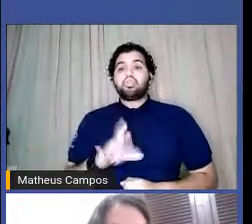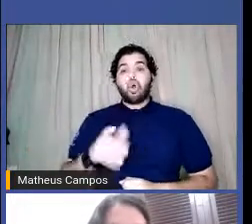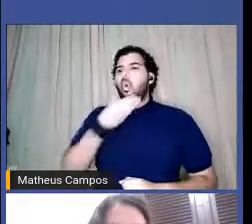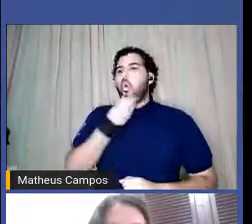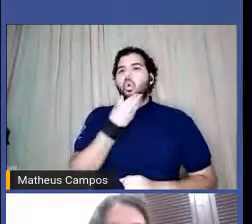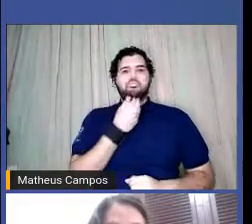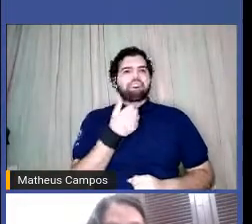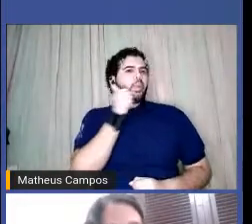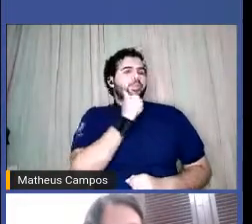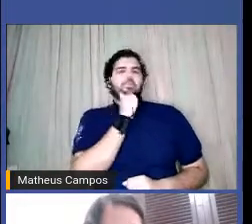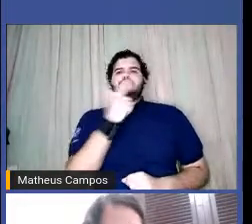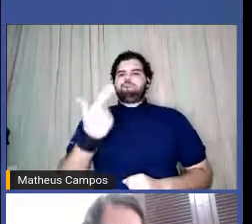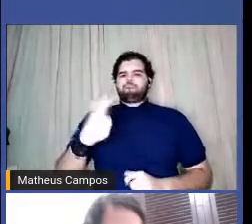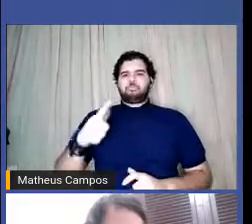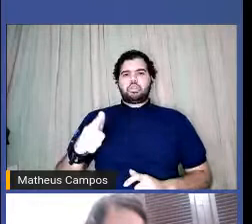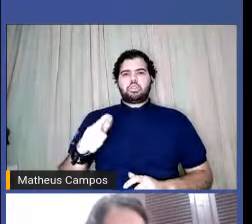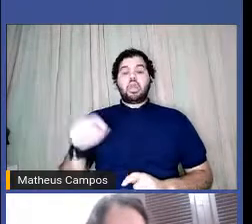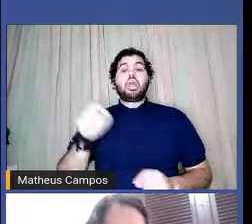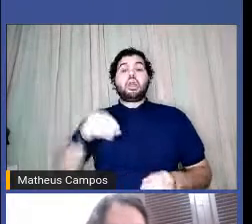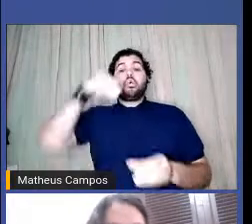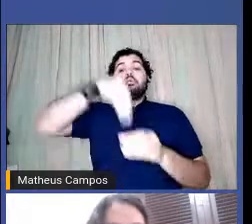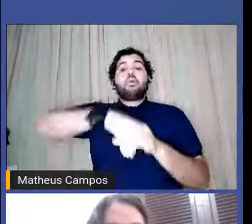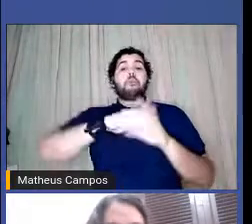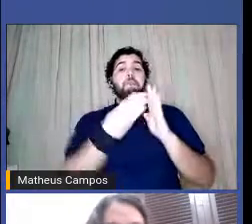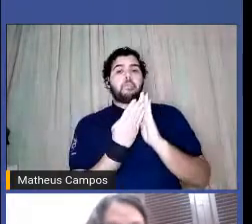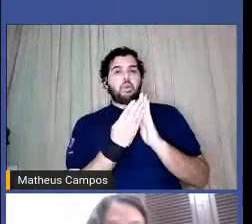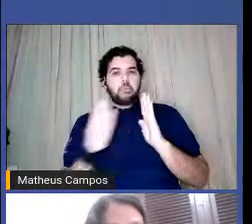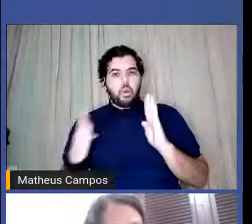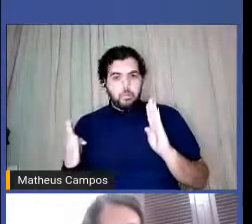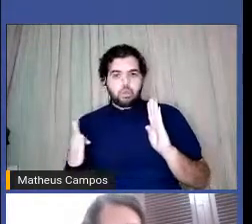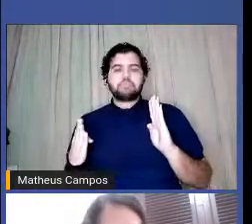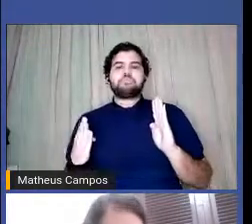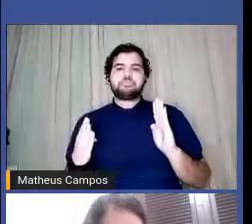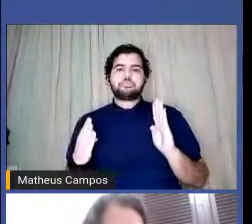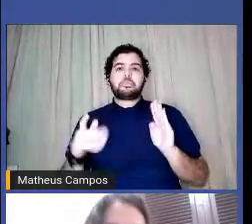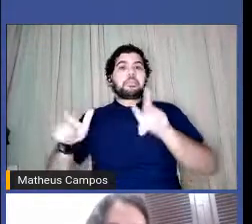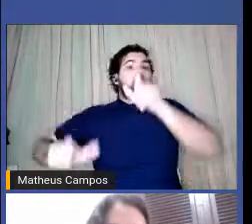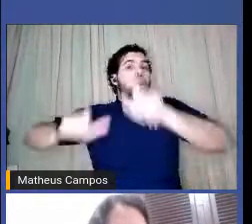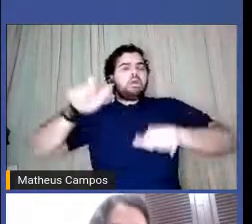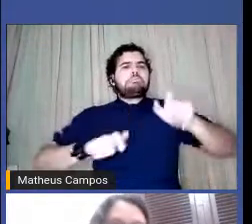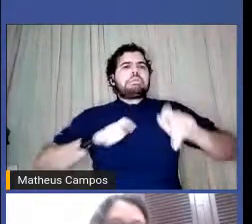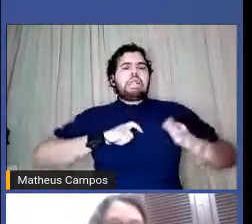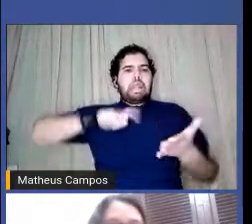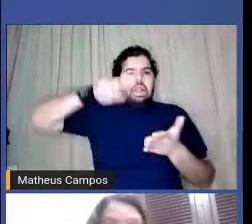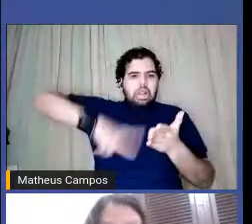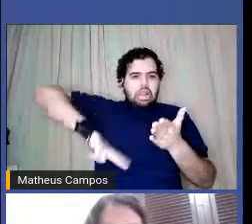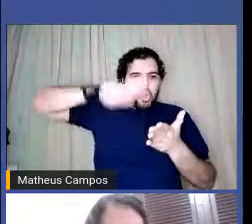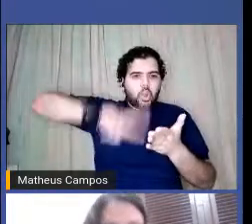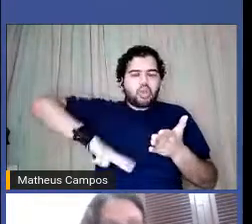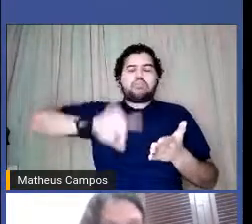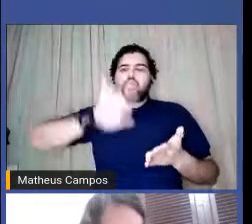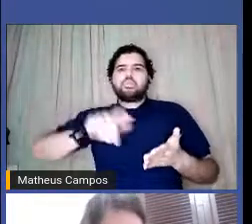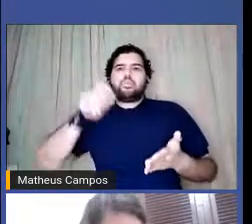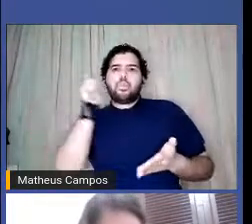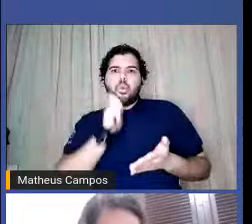né? E dentro da biblioteca, as pessoas que mais liam eram mulheres, e eram mulheres que escreviam,